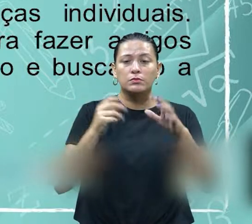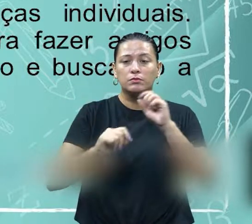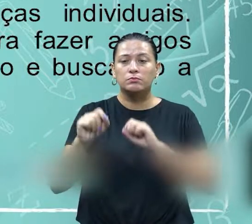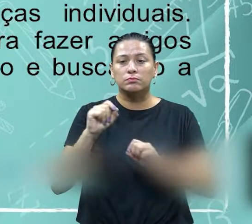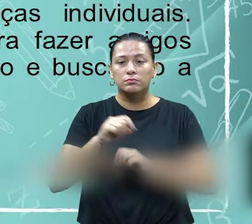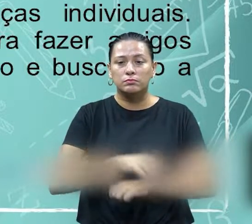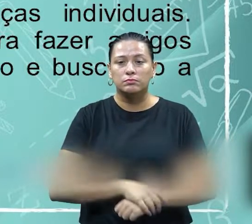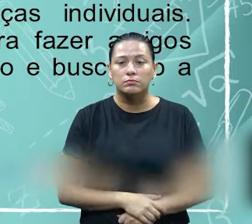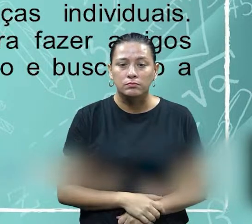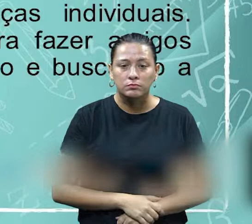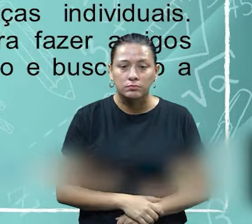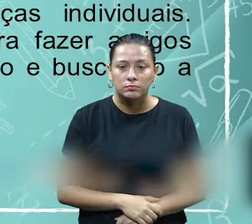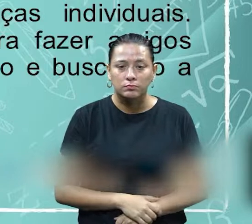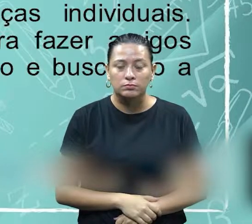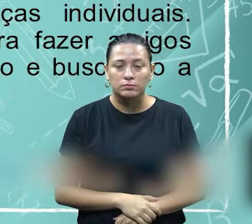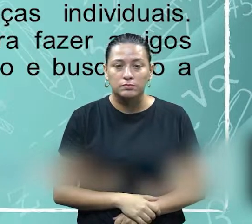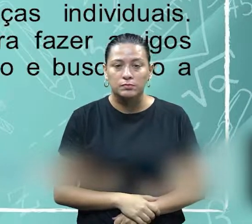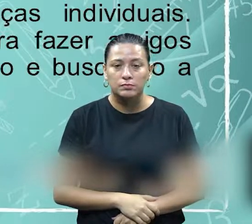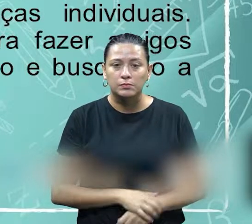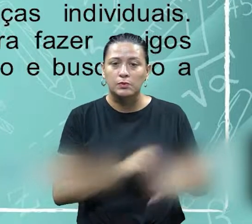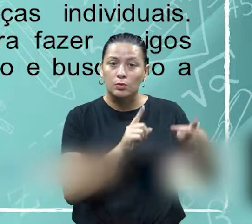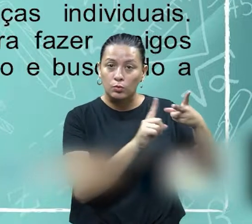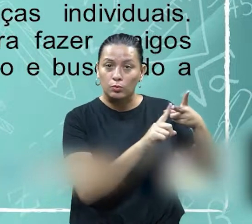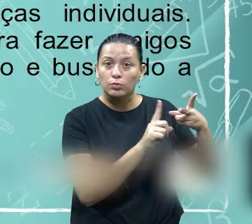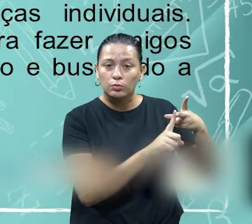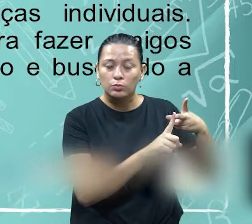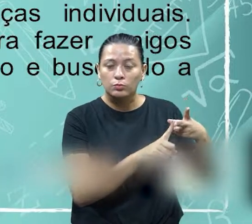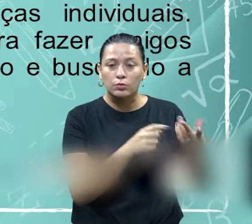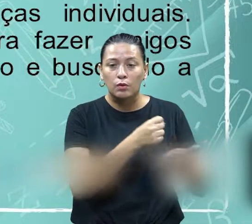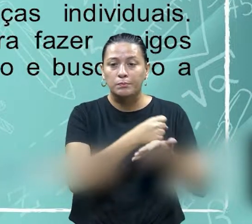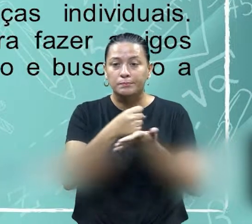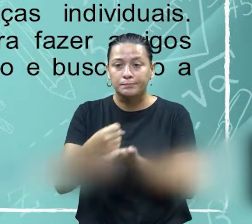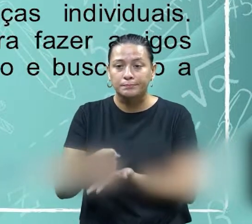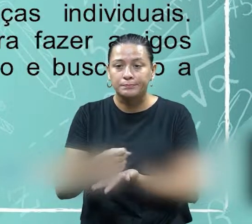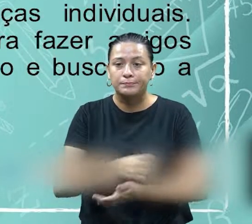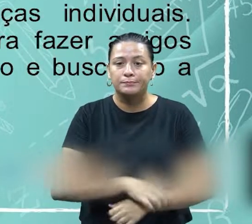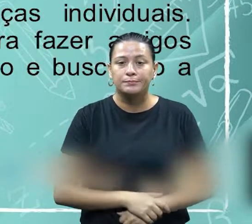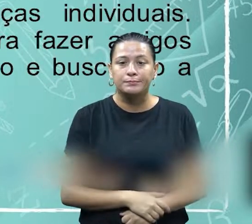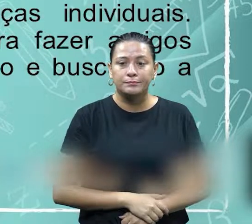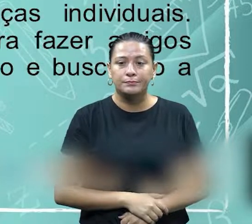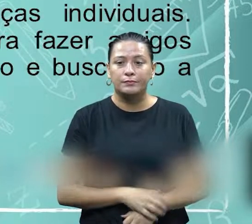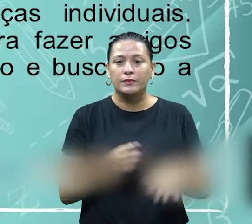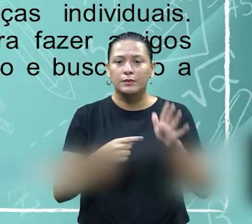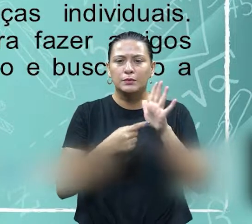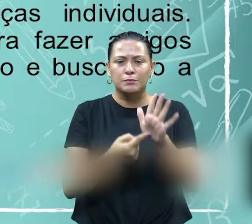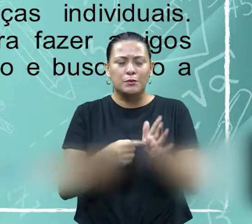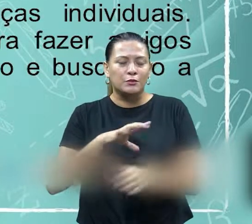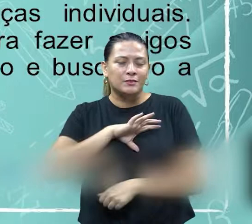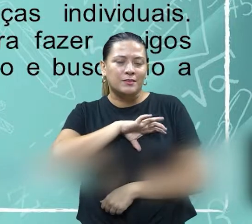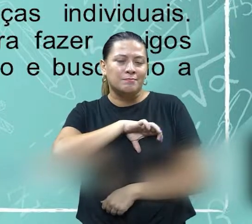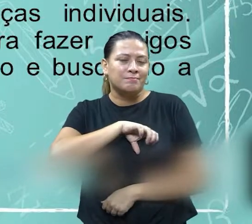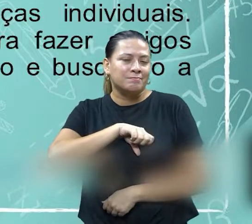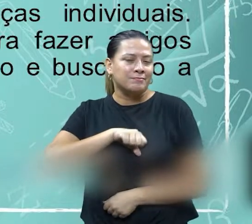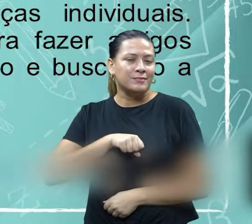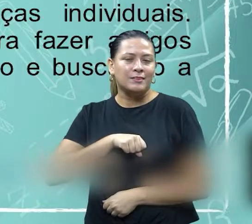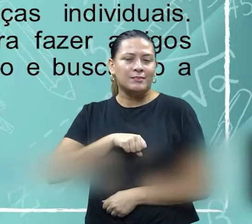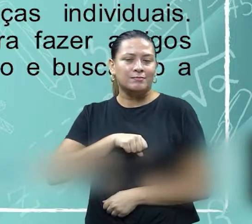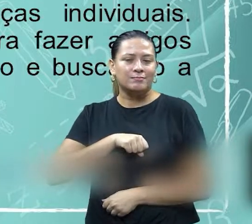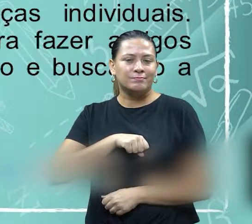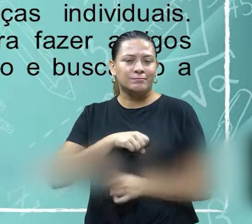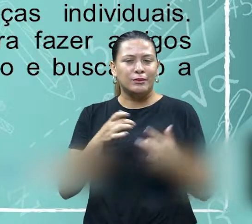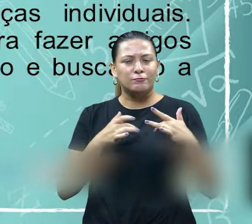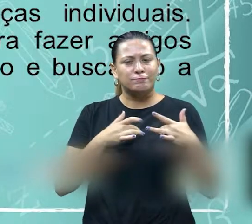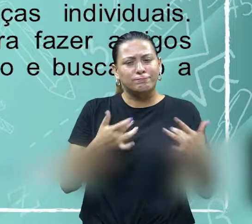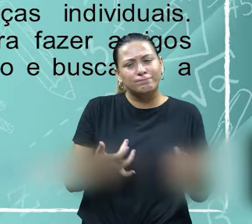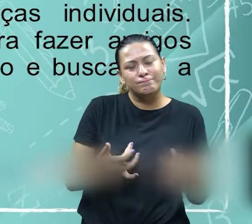que esse estilo aqui que o apoiador, muitas das vezes ele se mostra amável, espontâneo e